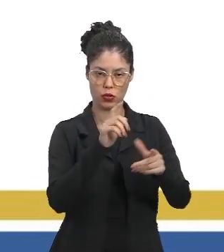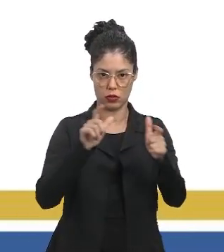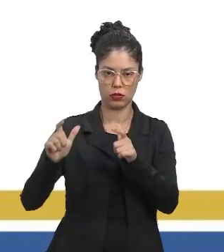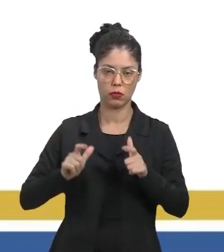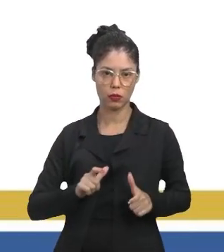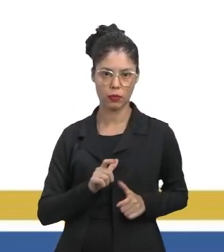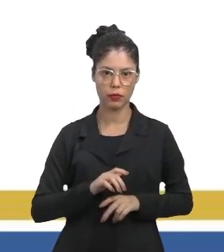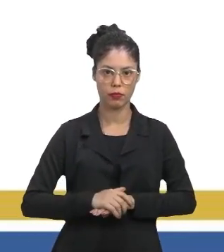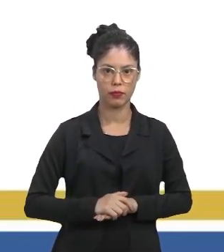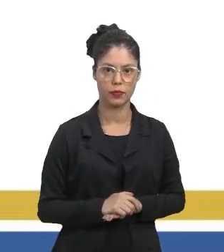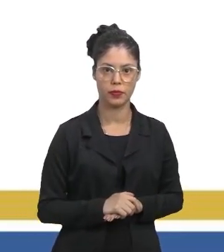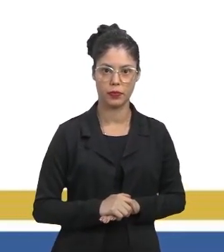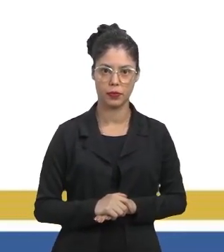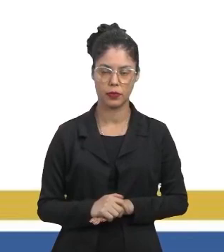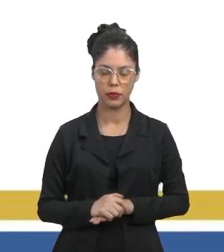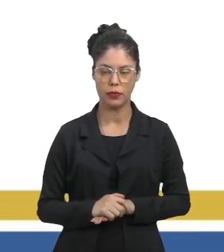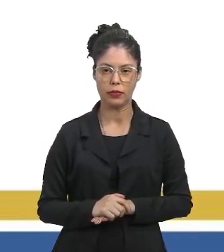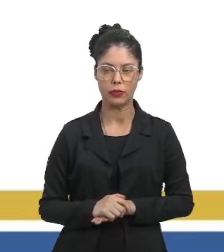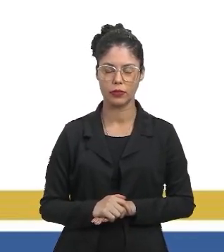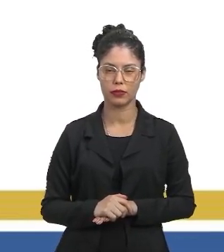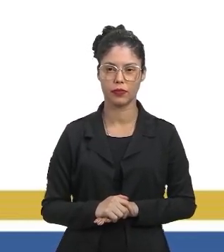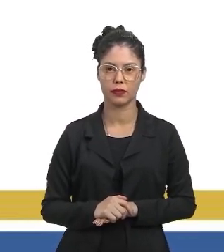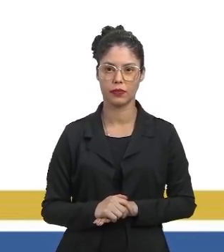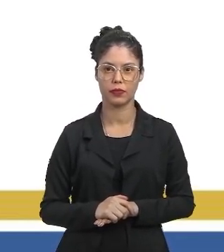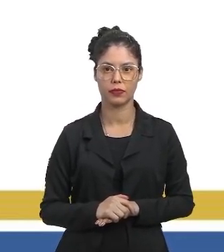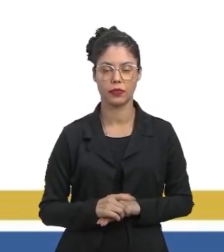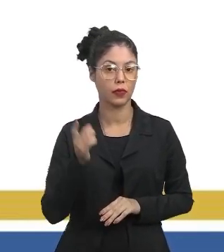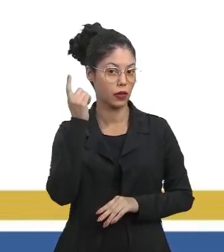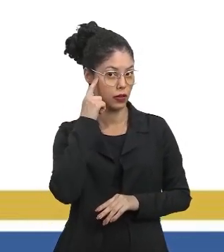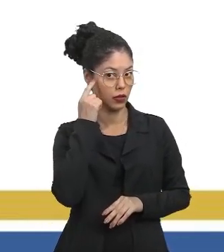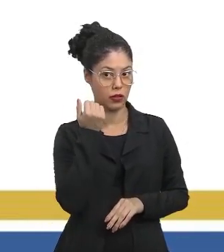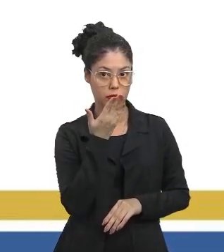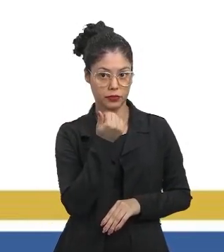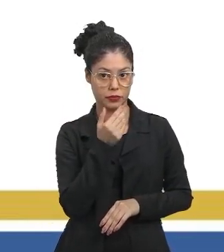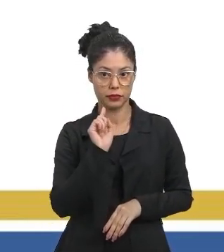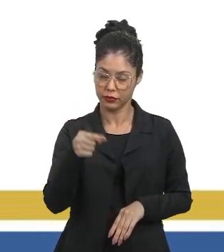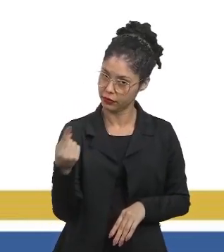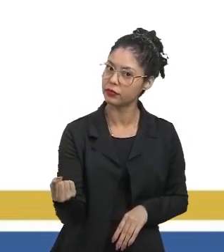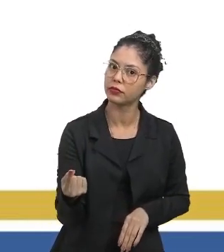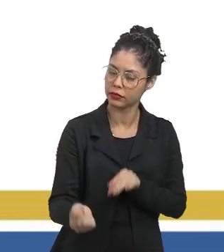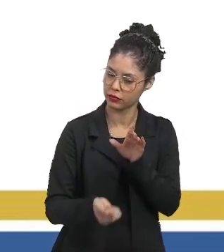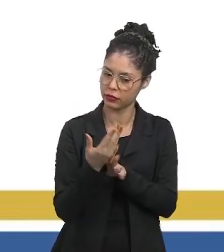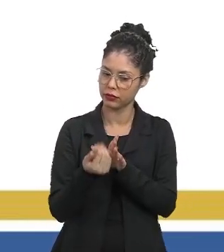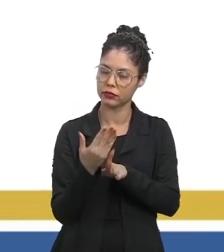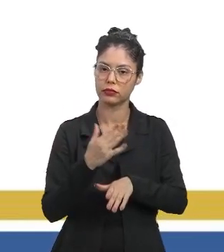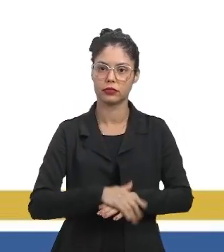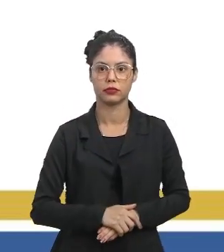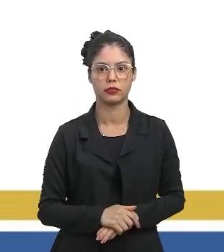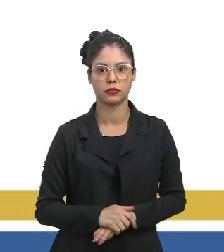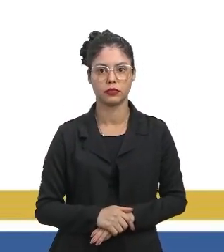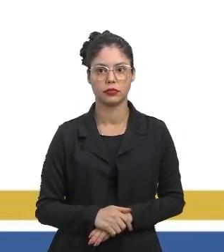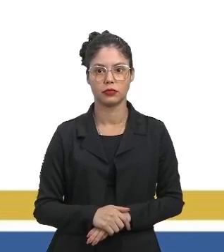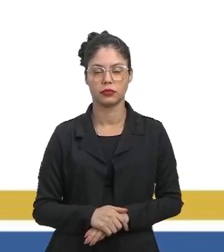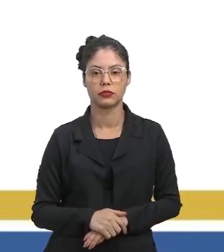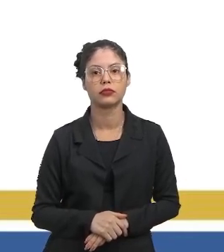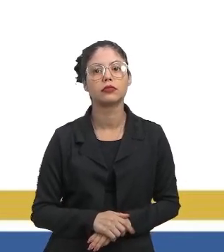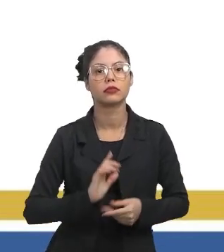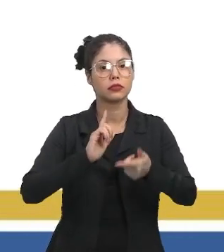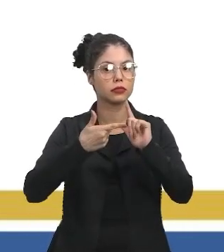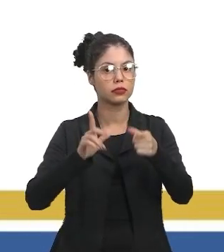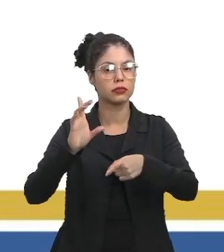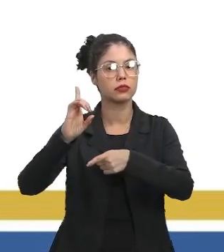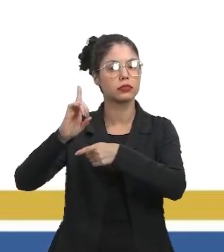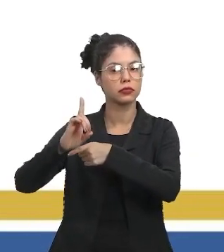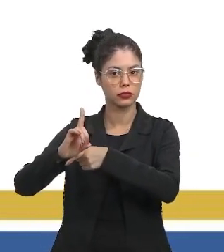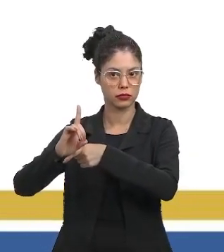de reprodução? Vamos primeiro pensar em alimentar, depois pensa em reproduzir. Está ok? Então, a resposta